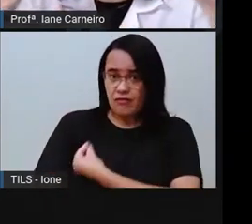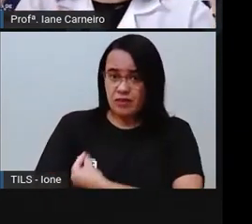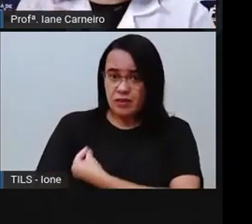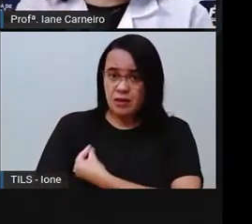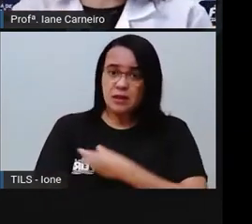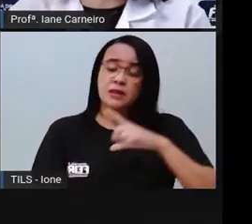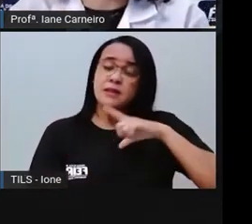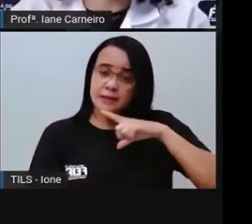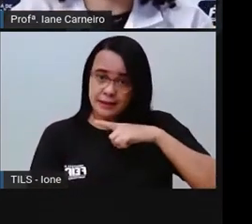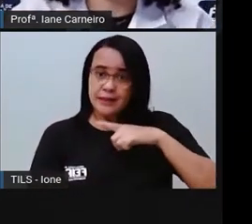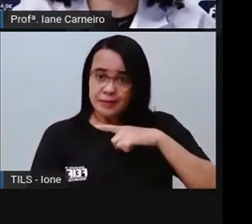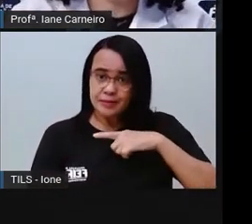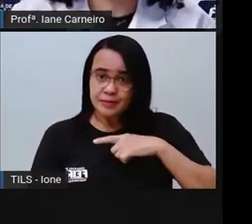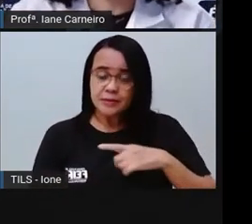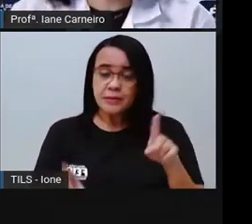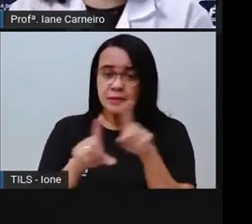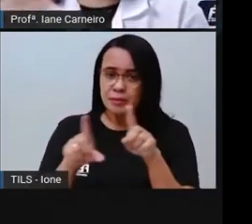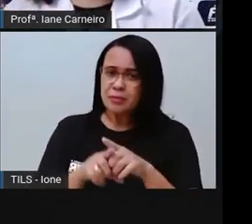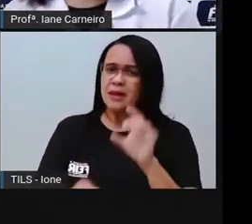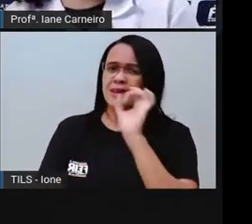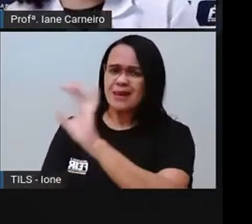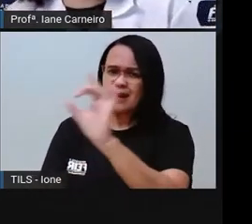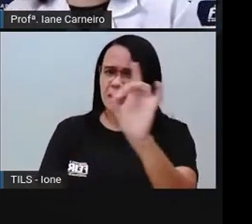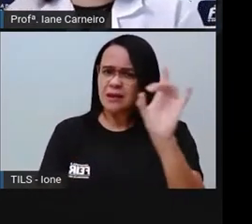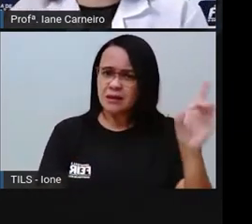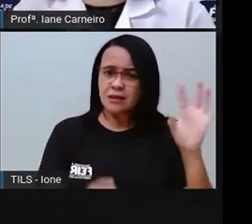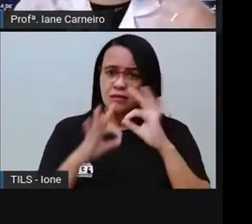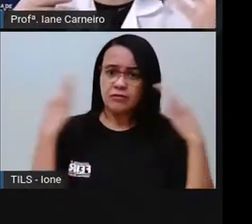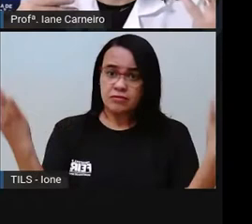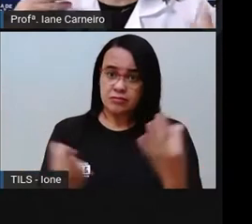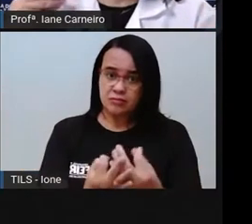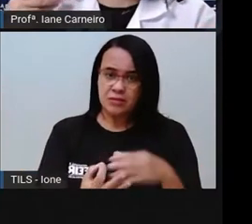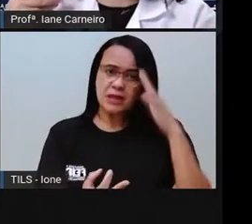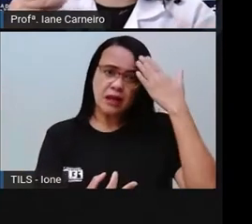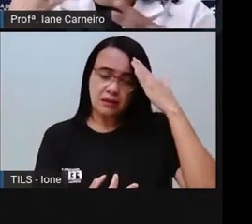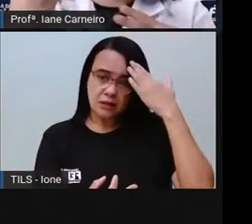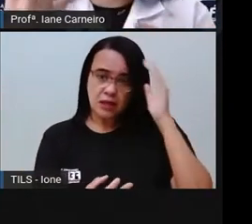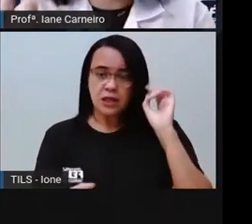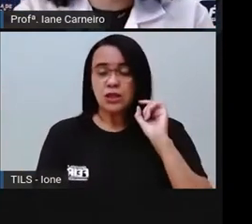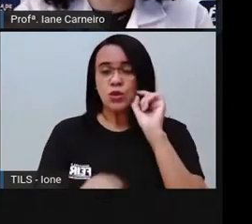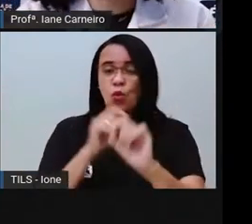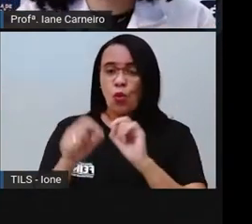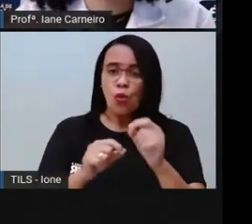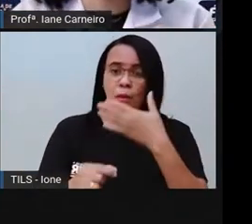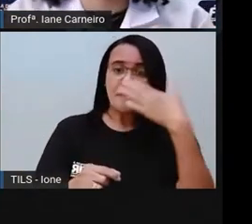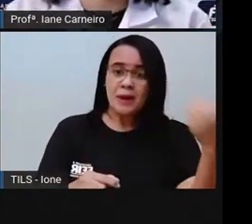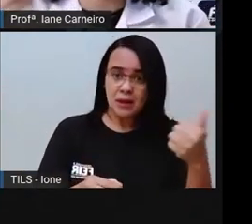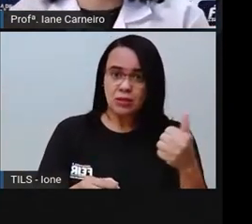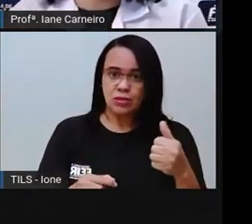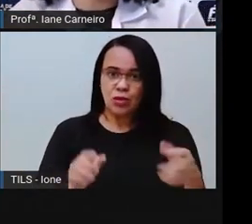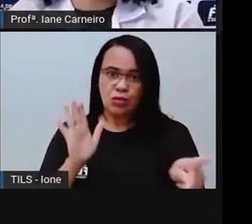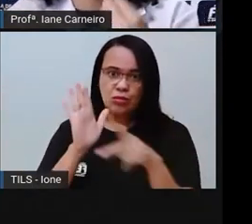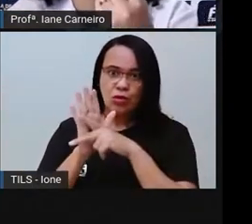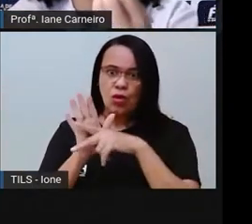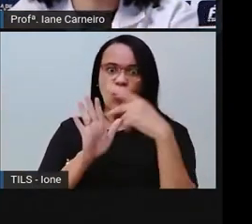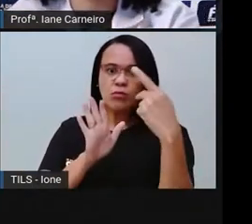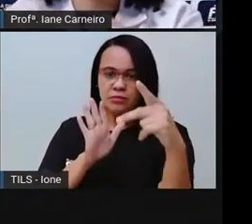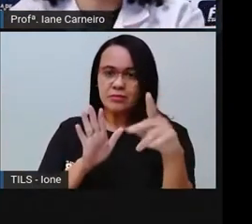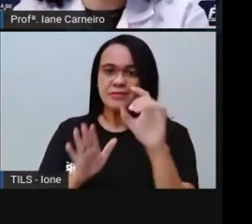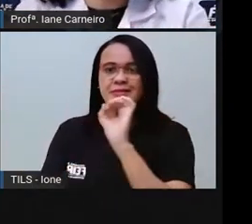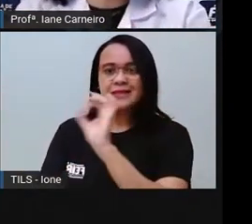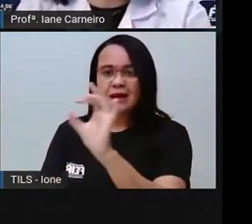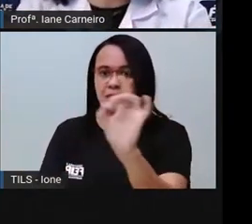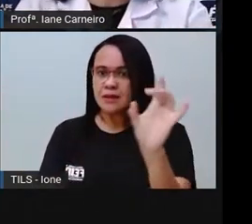fazer como entende que é melhor, né? Então tem famílias que é determinado adulto que fica responsável por